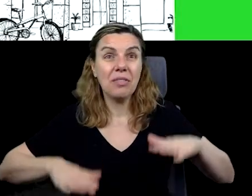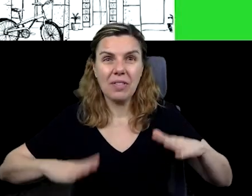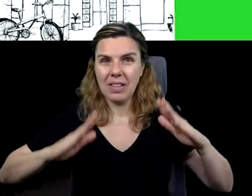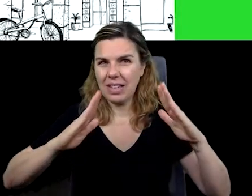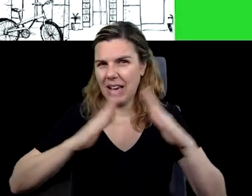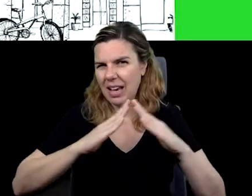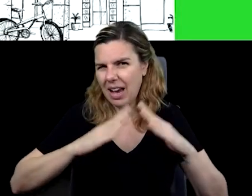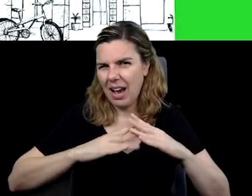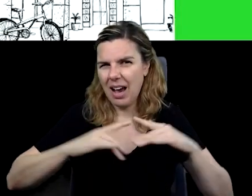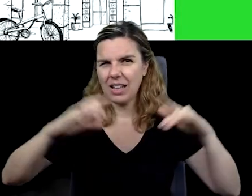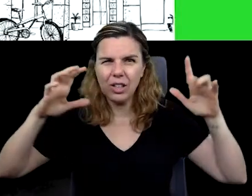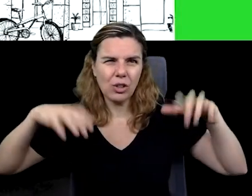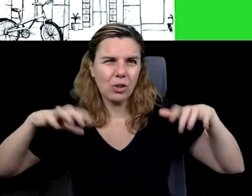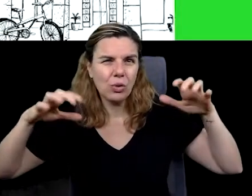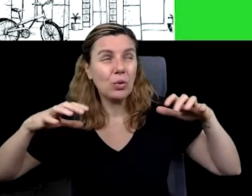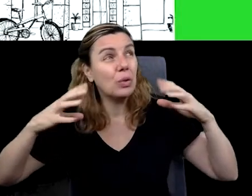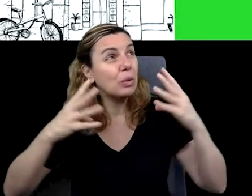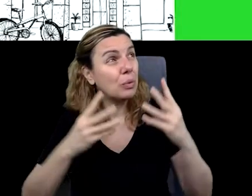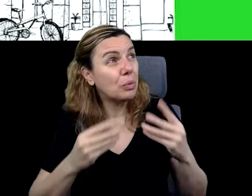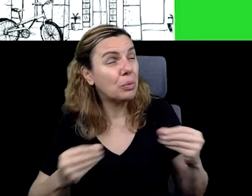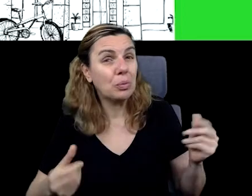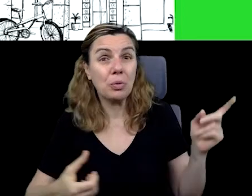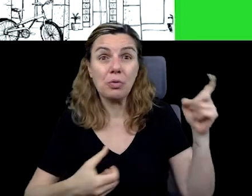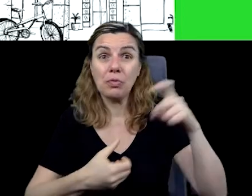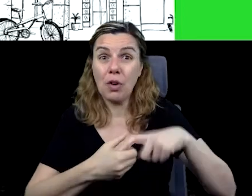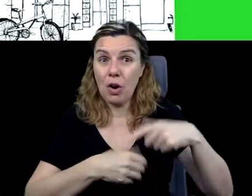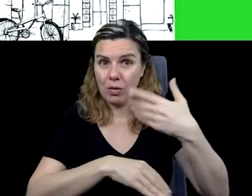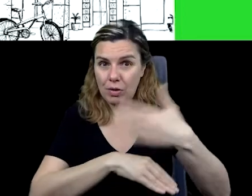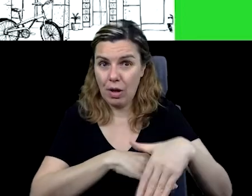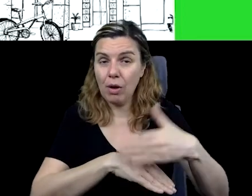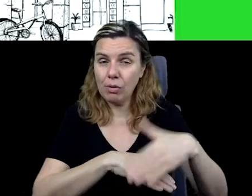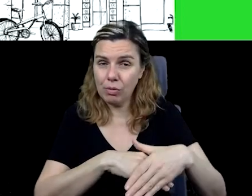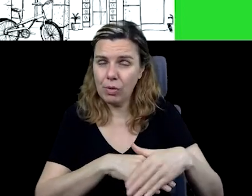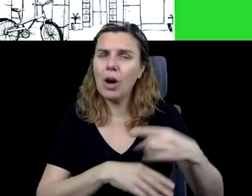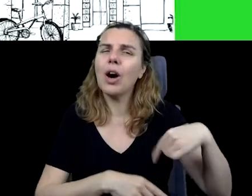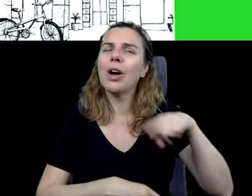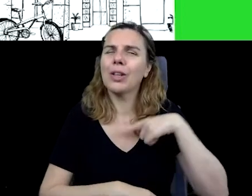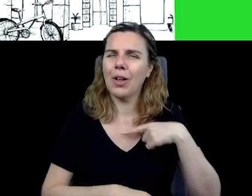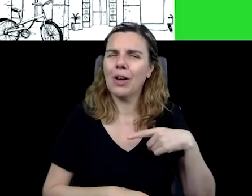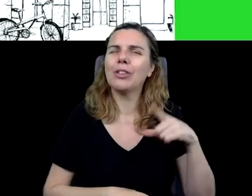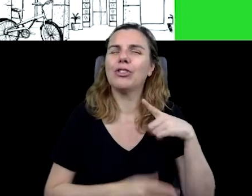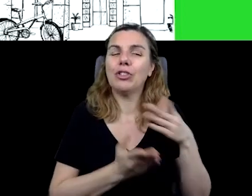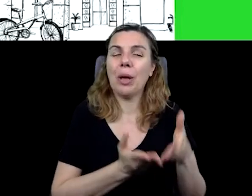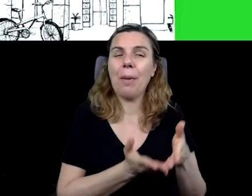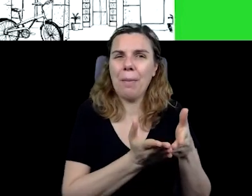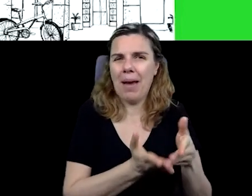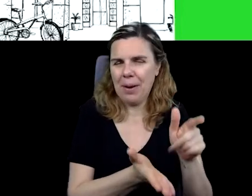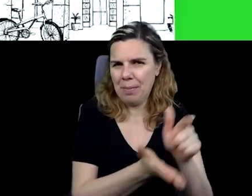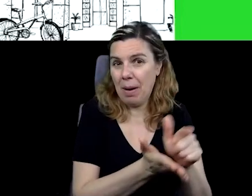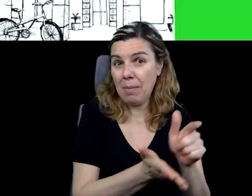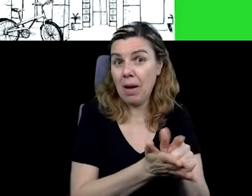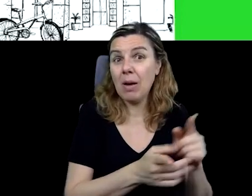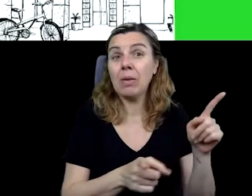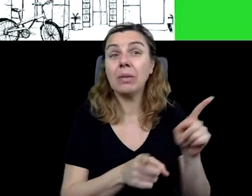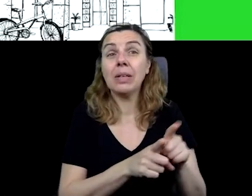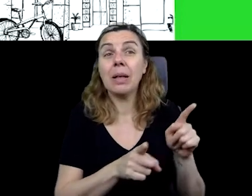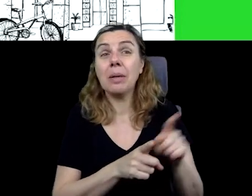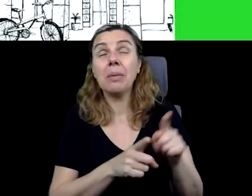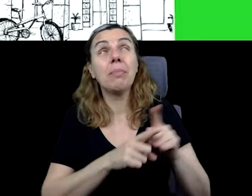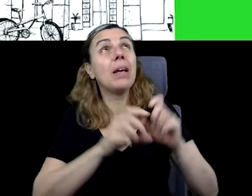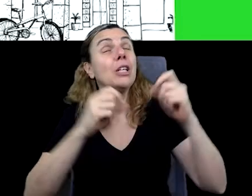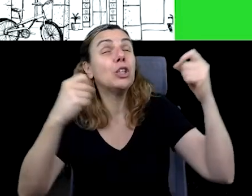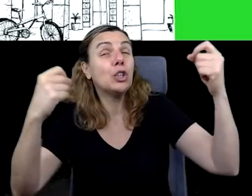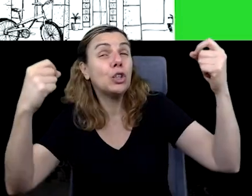e logo que a chuva passasse, gente voltava para a rua, além dos barcos, depois quando o dia ficava claro, clarinho,